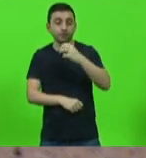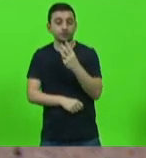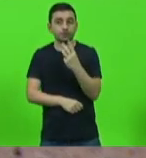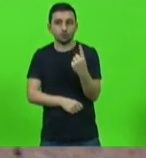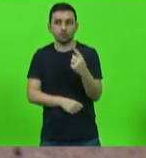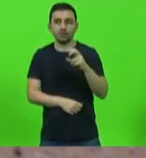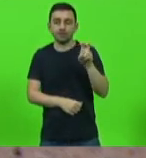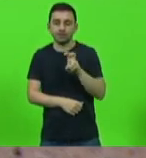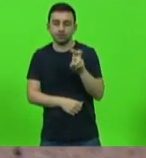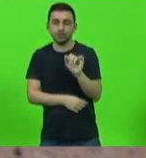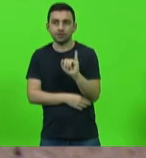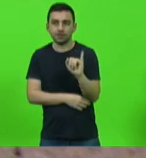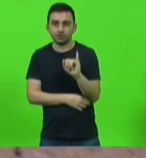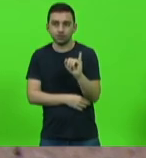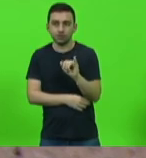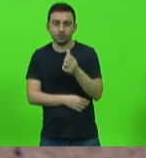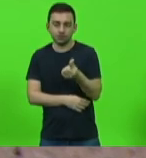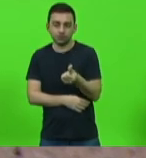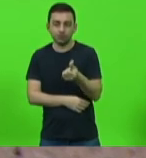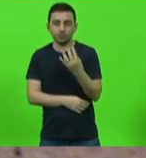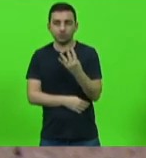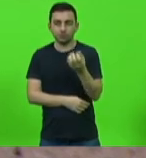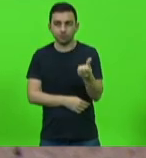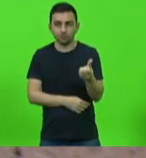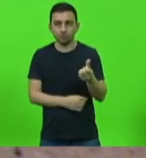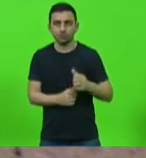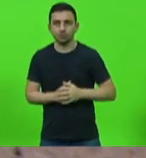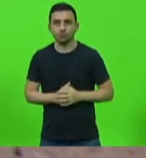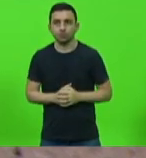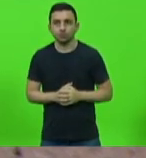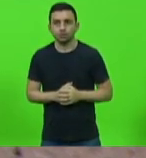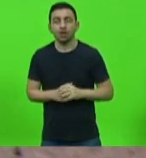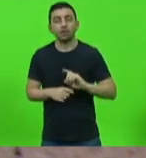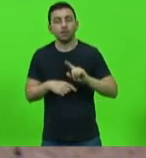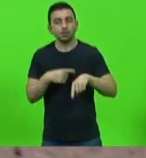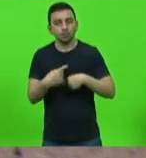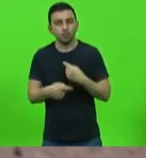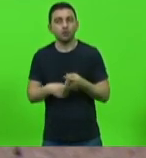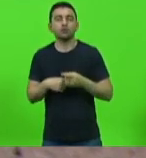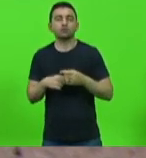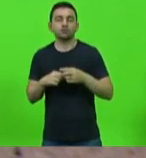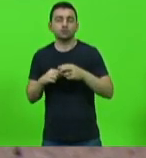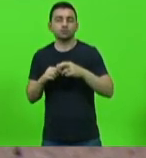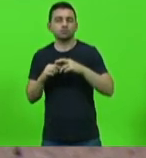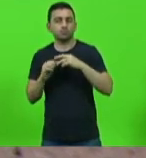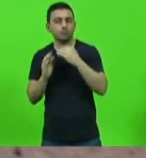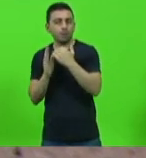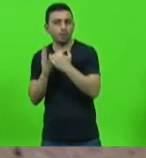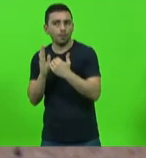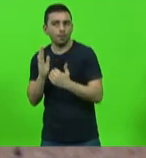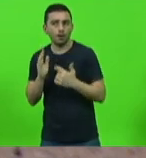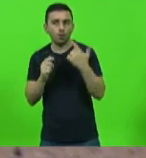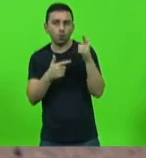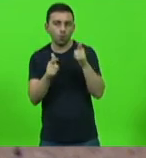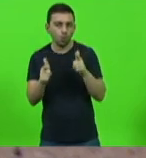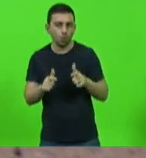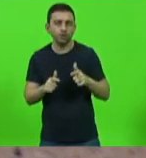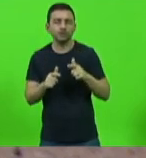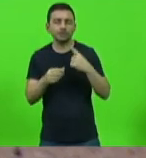Itajaí com 646 depois então vem a relação de todos os outros municípios isto é